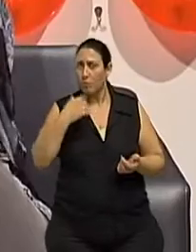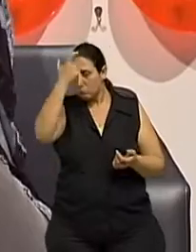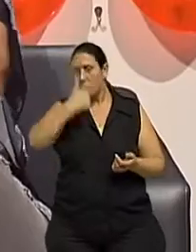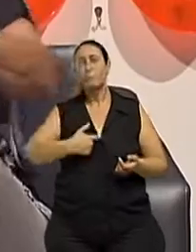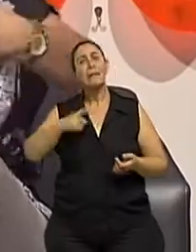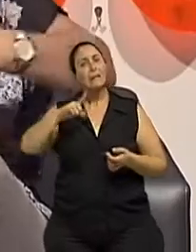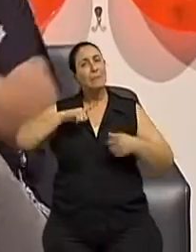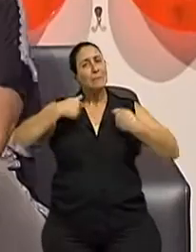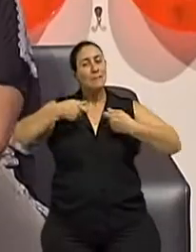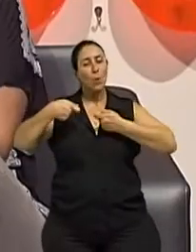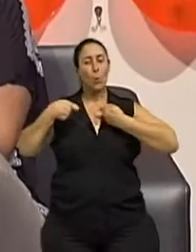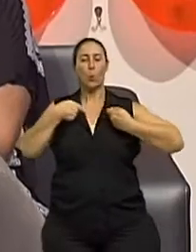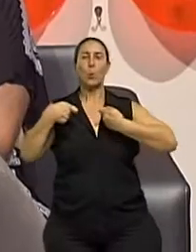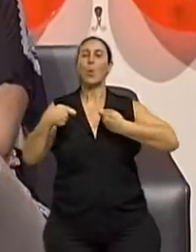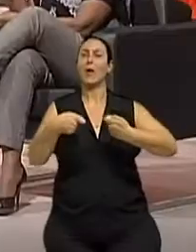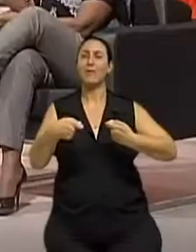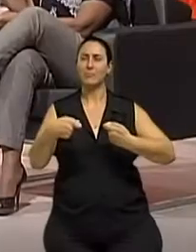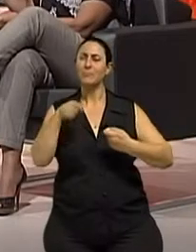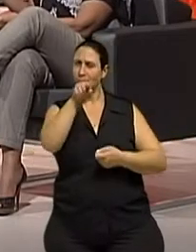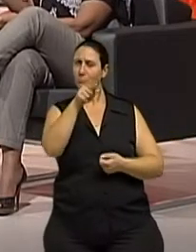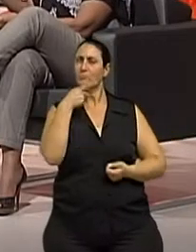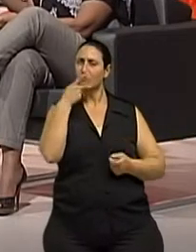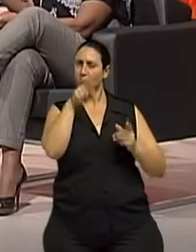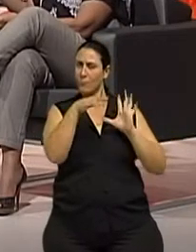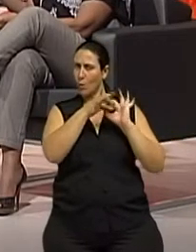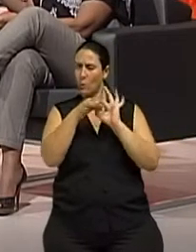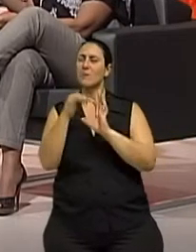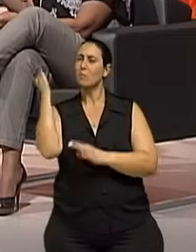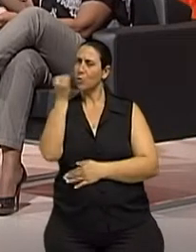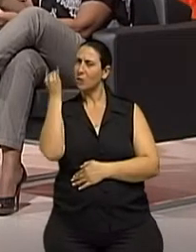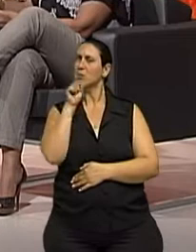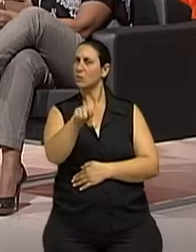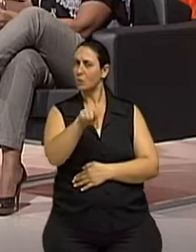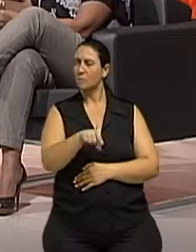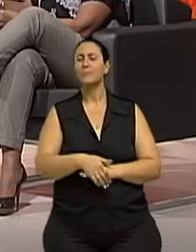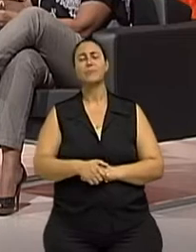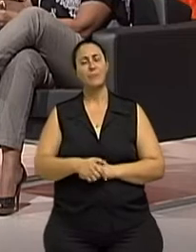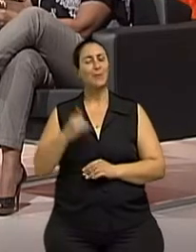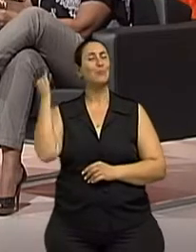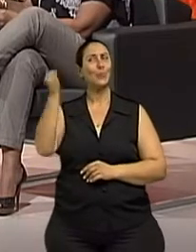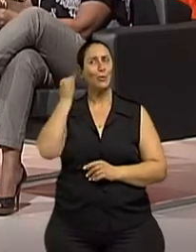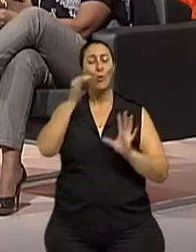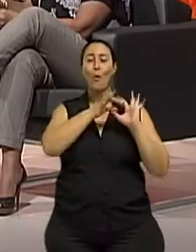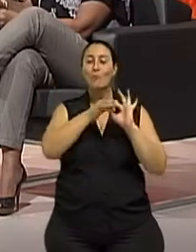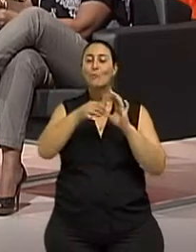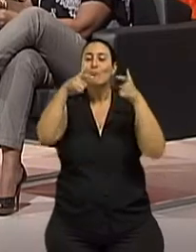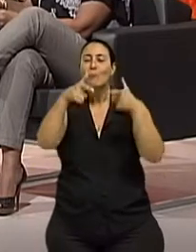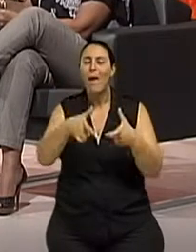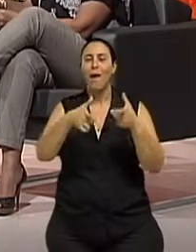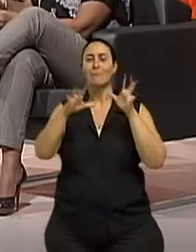gerenciando aquele momento. Tu falaste no contexto, esse contexto é muito importante, né? Muito importante. É